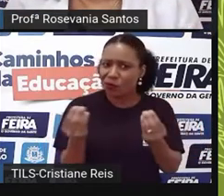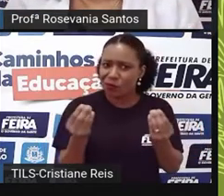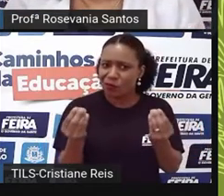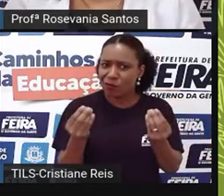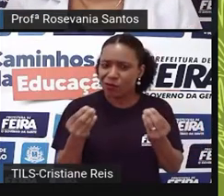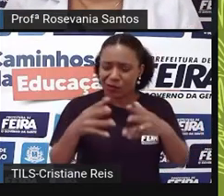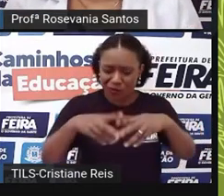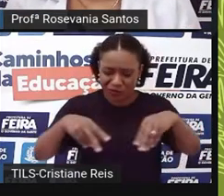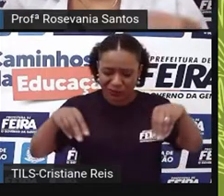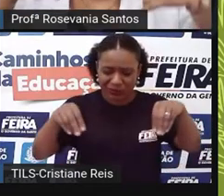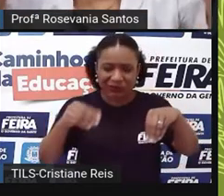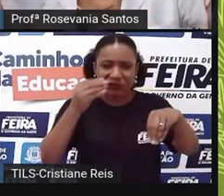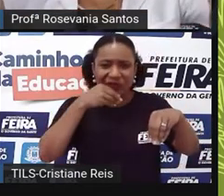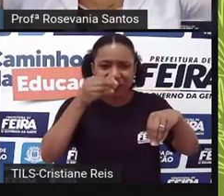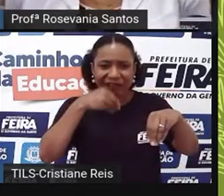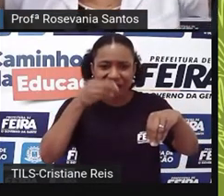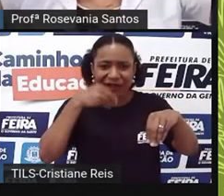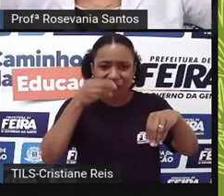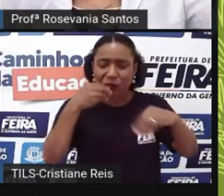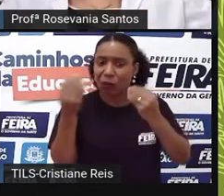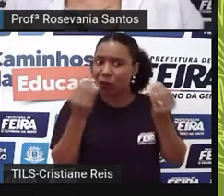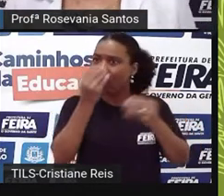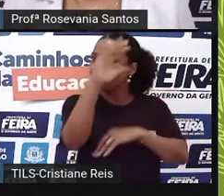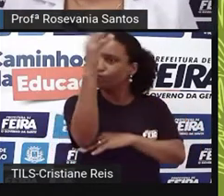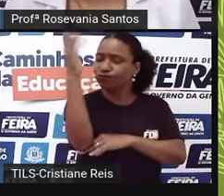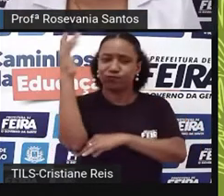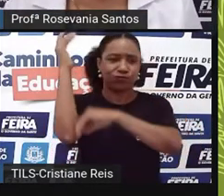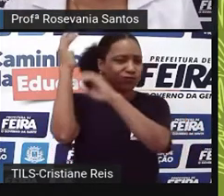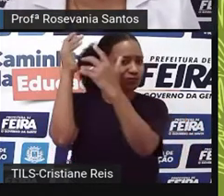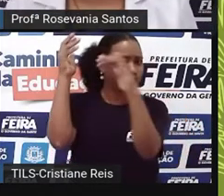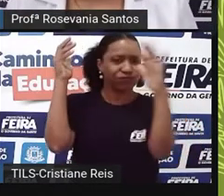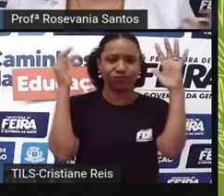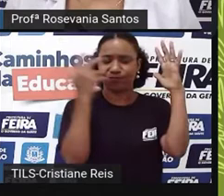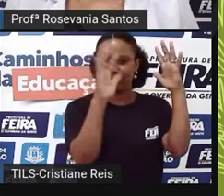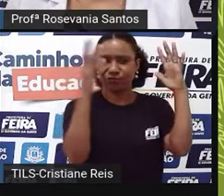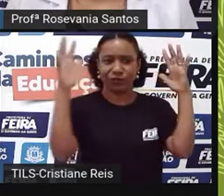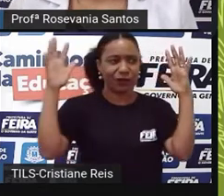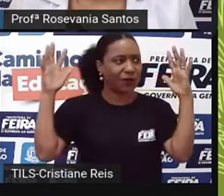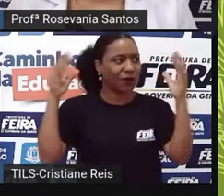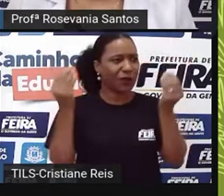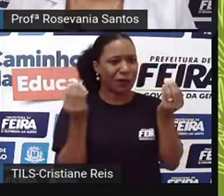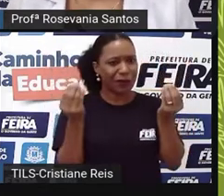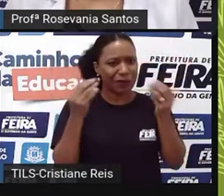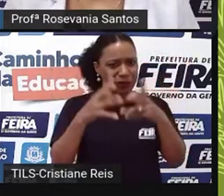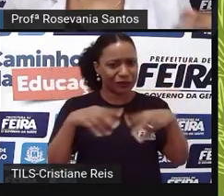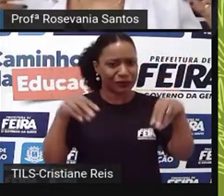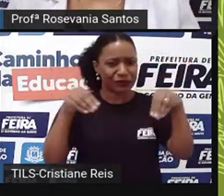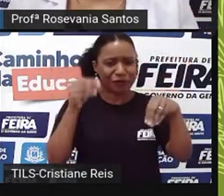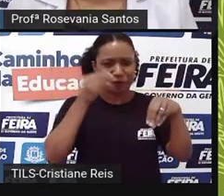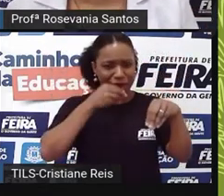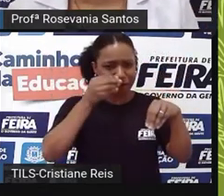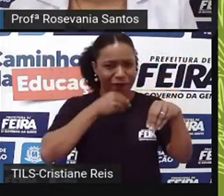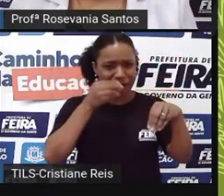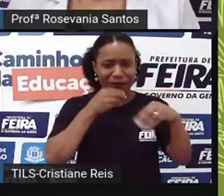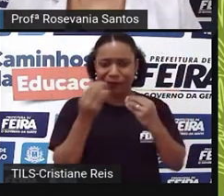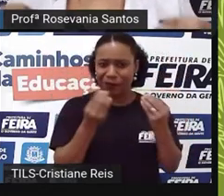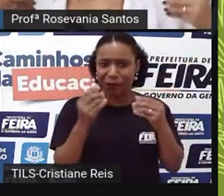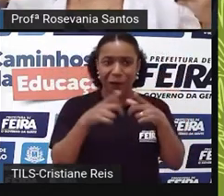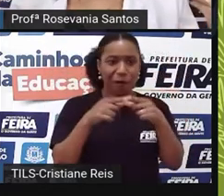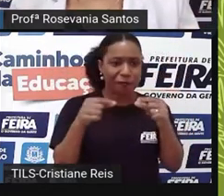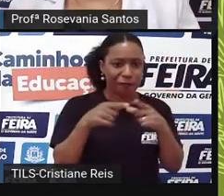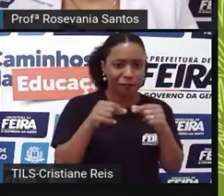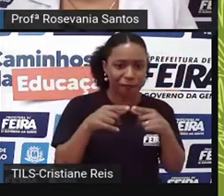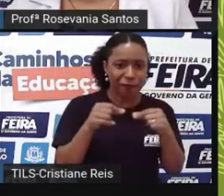um solo pobre com uma floresta, né, digamos assim, com árvores enormes como aquela, com folhas largas,